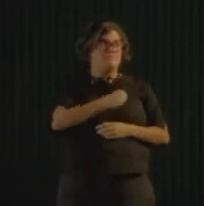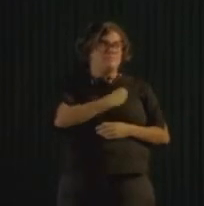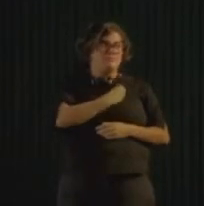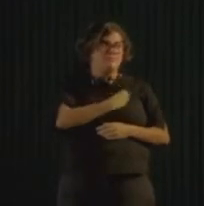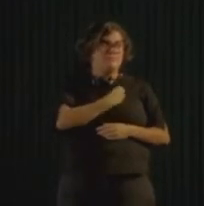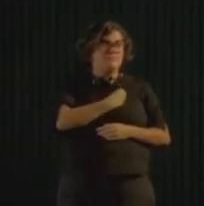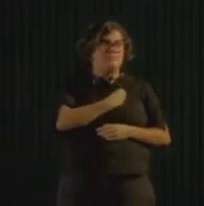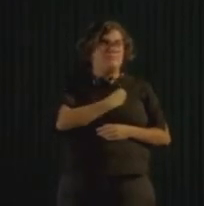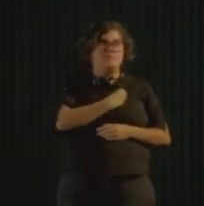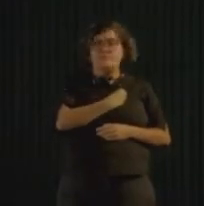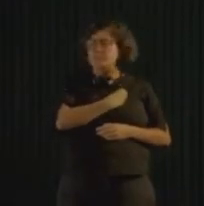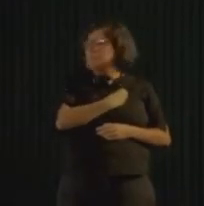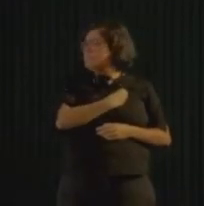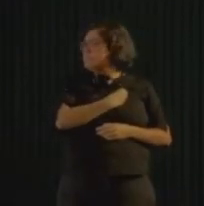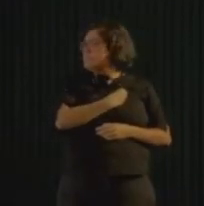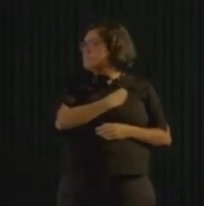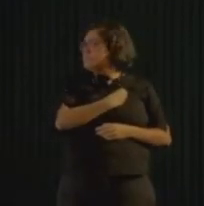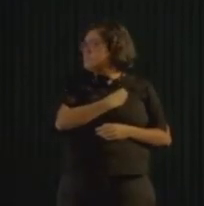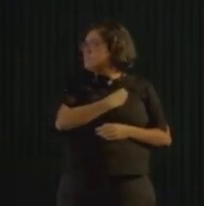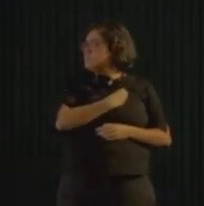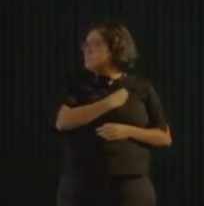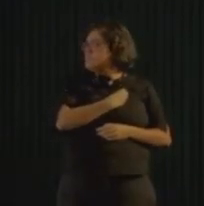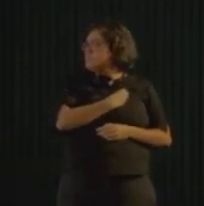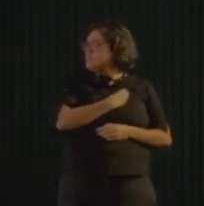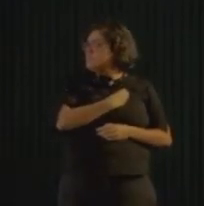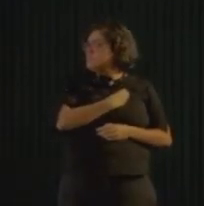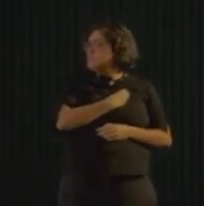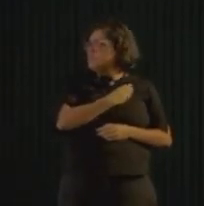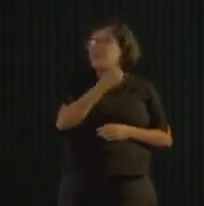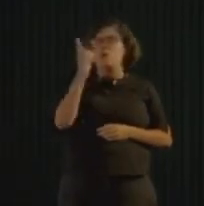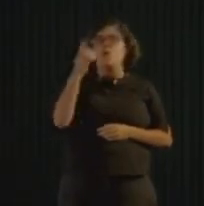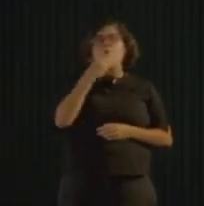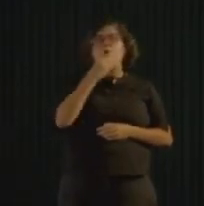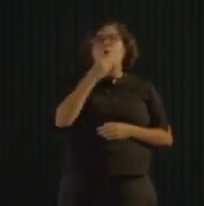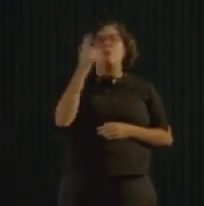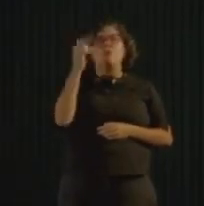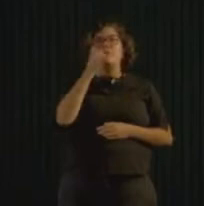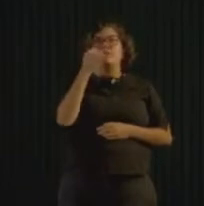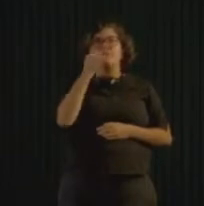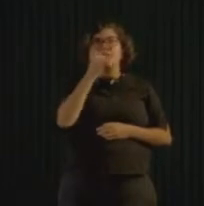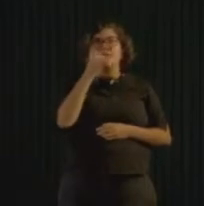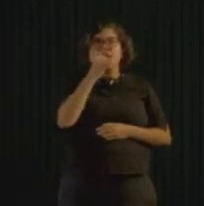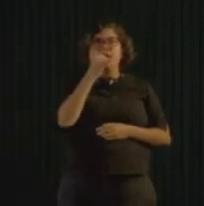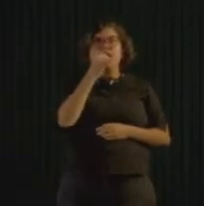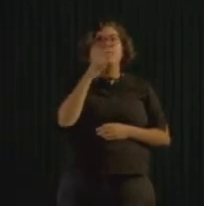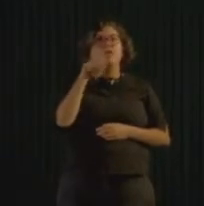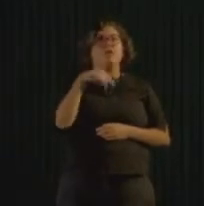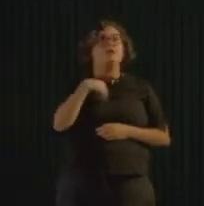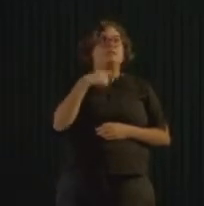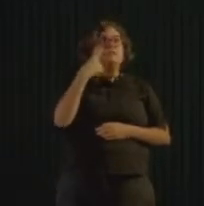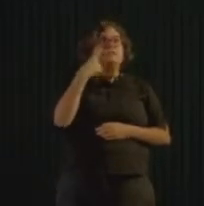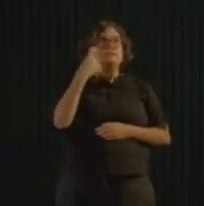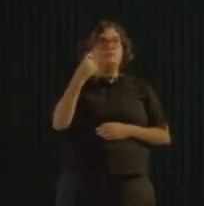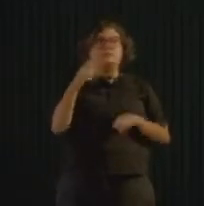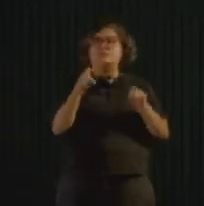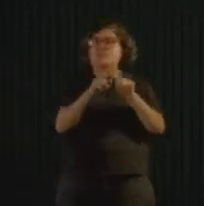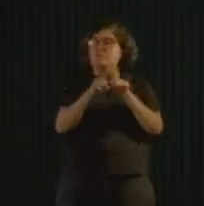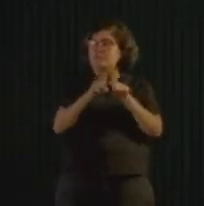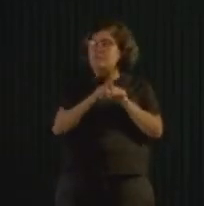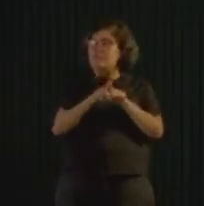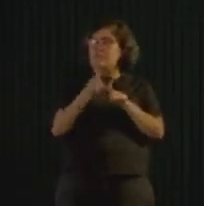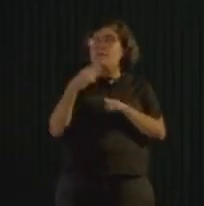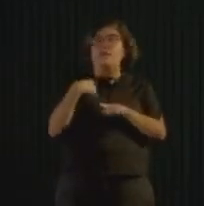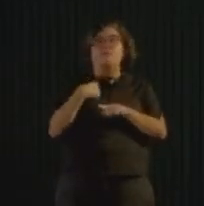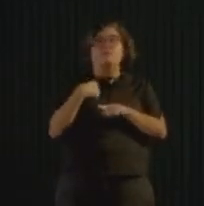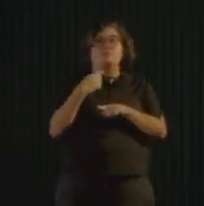E o case da Itália, do Stefano, meu xará, é muito interessante também pela questão da